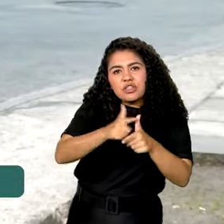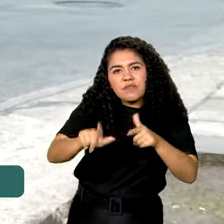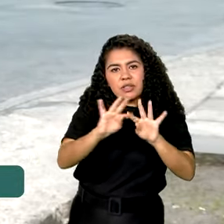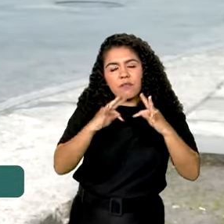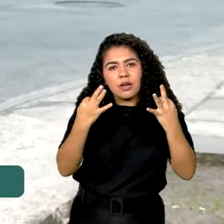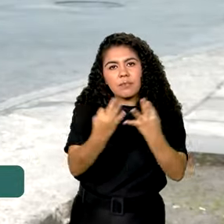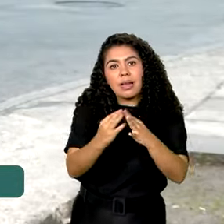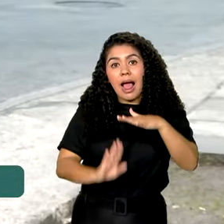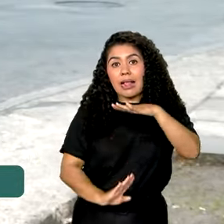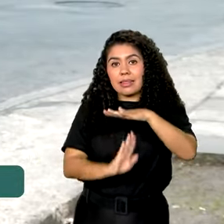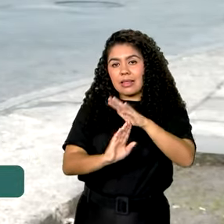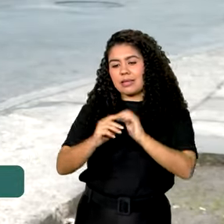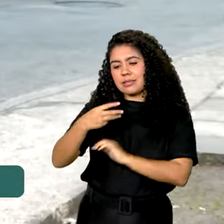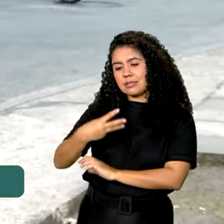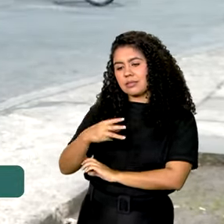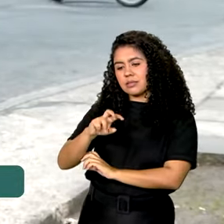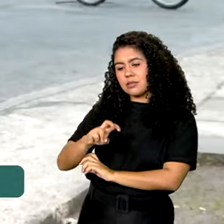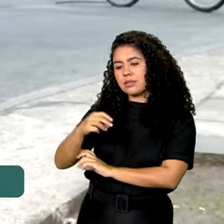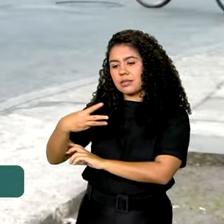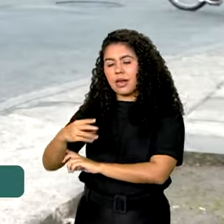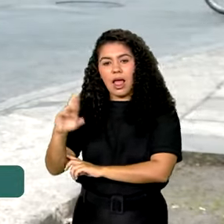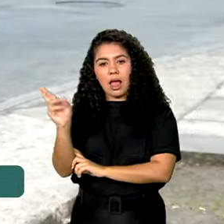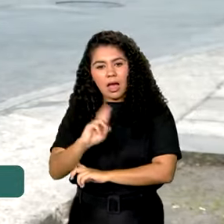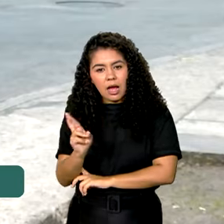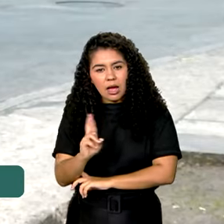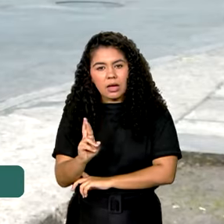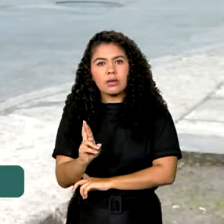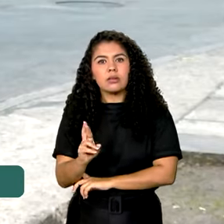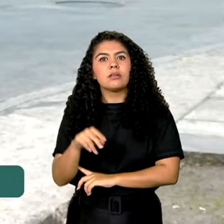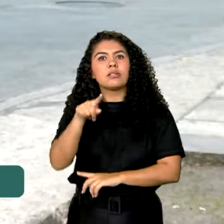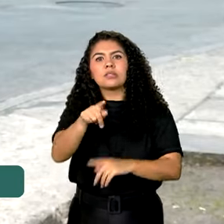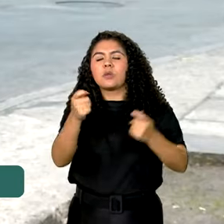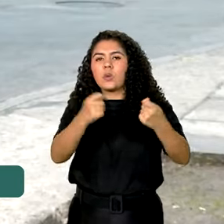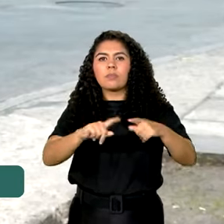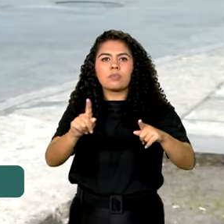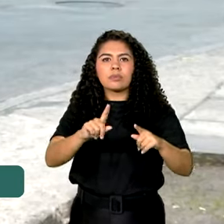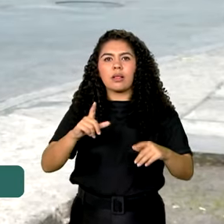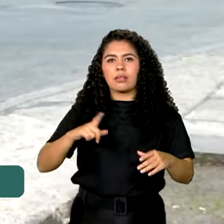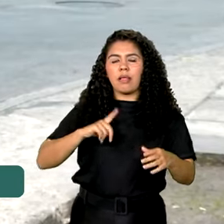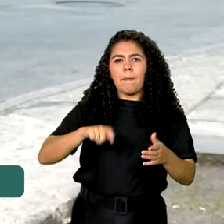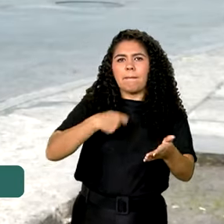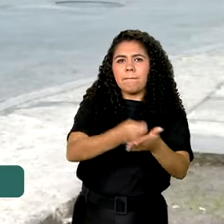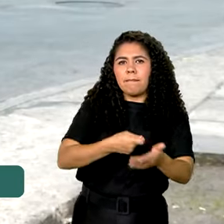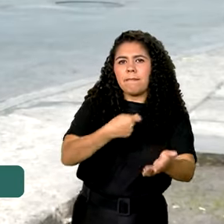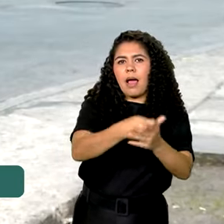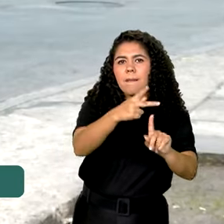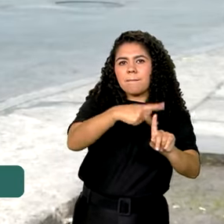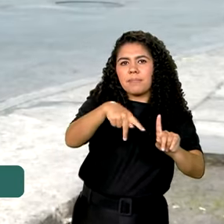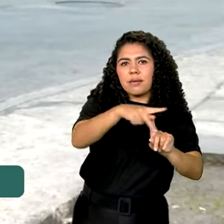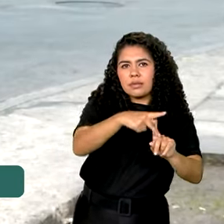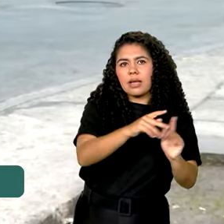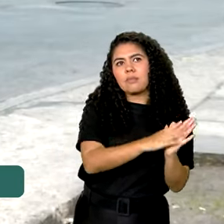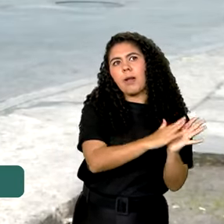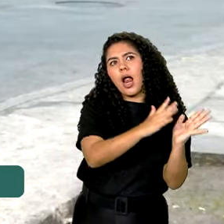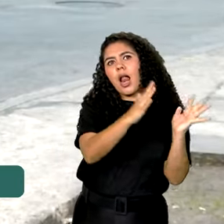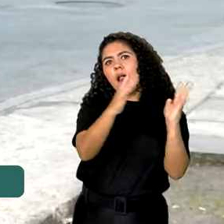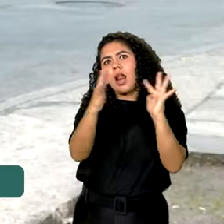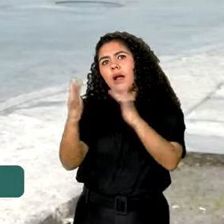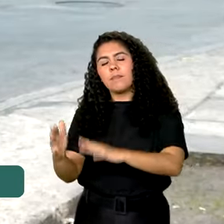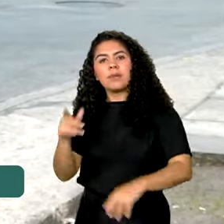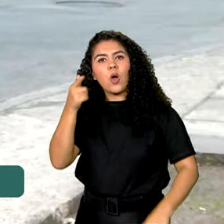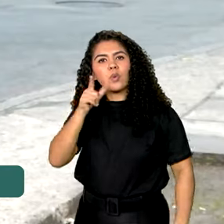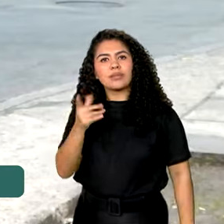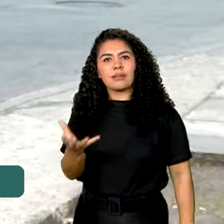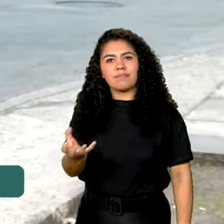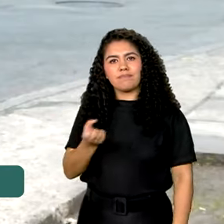353 reais. Não é necessário ter contribuído ao longo da vida para o INSS para receber o BPC,